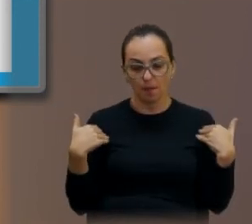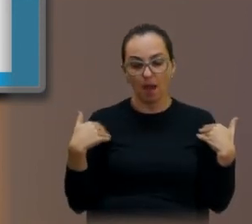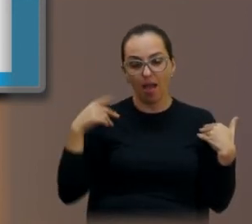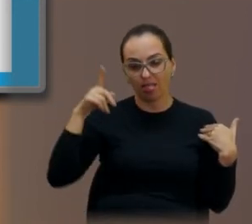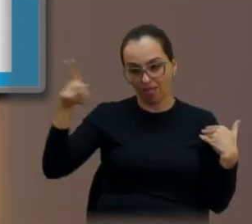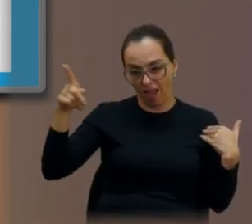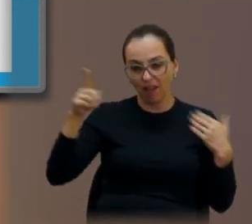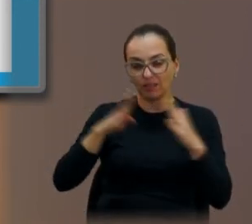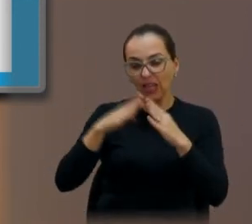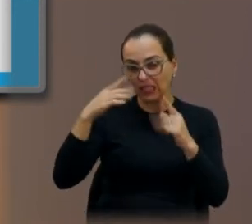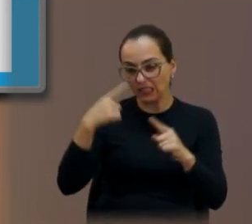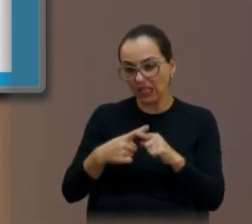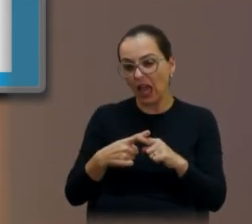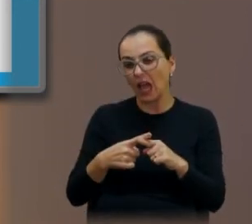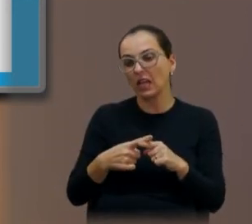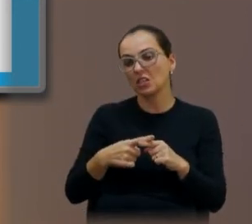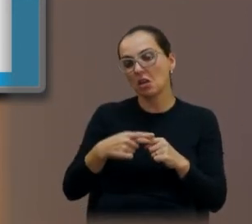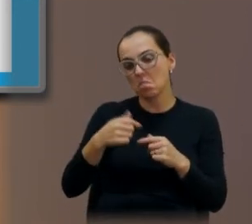requerimento.